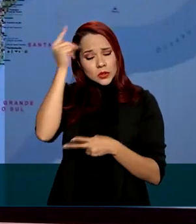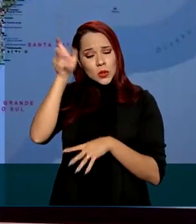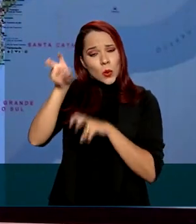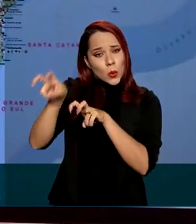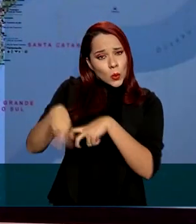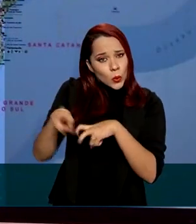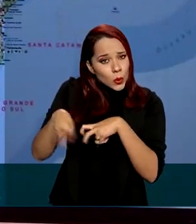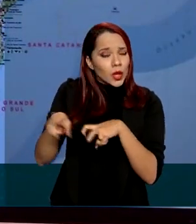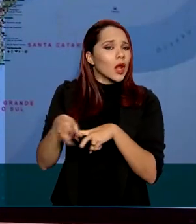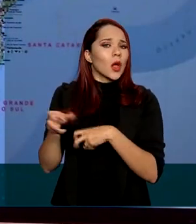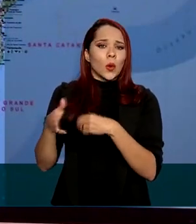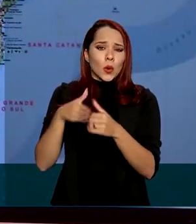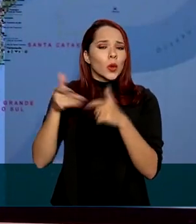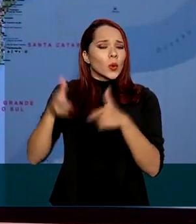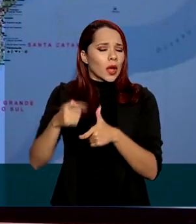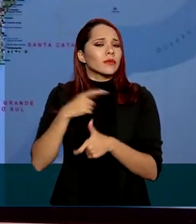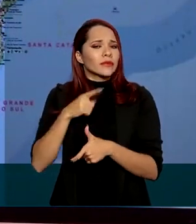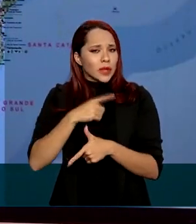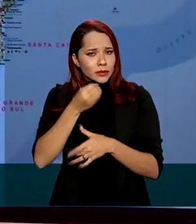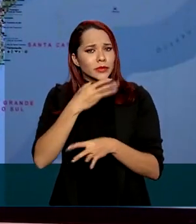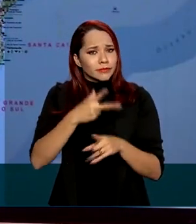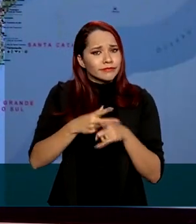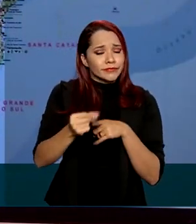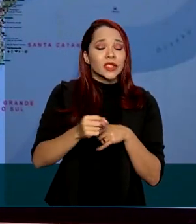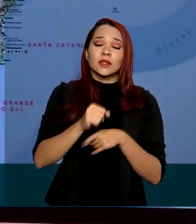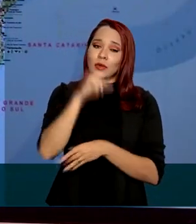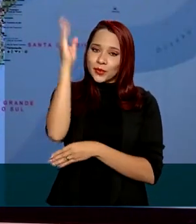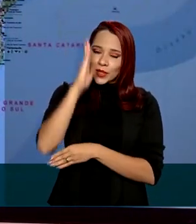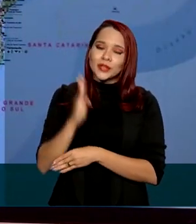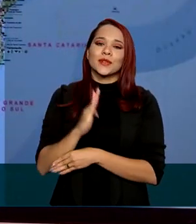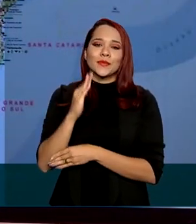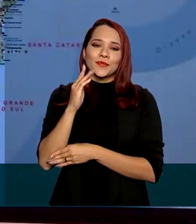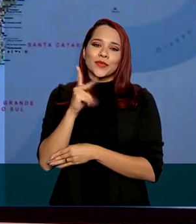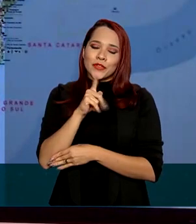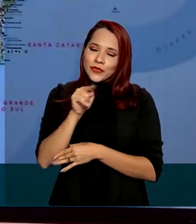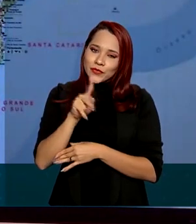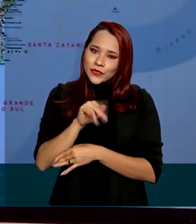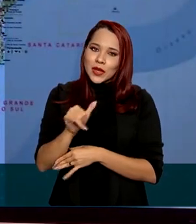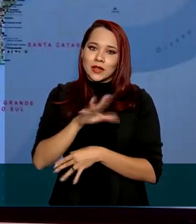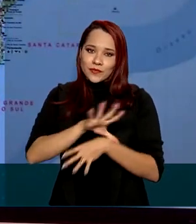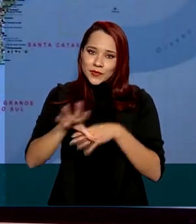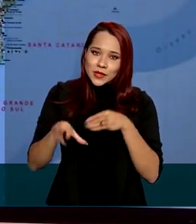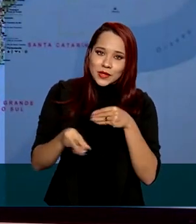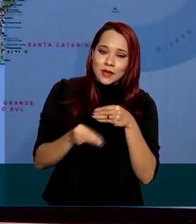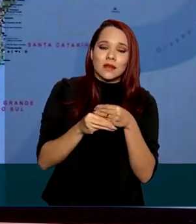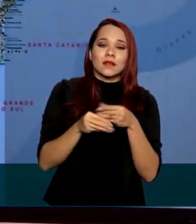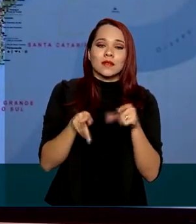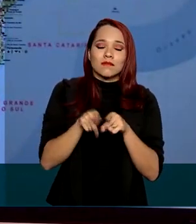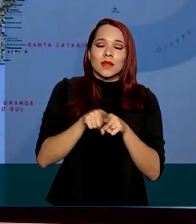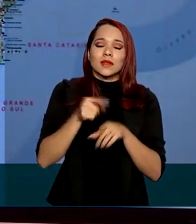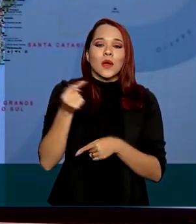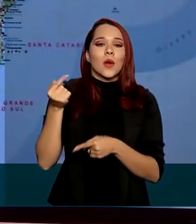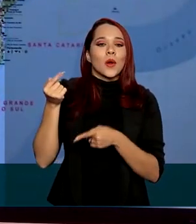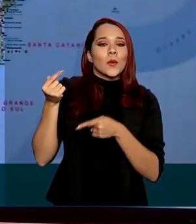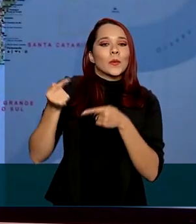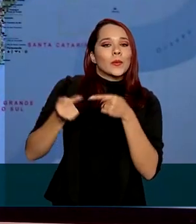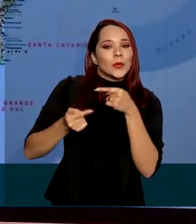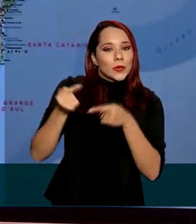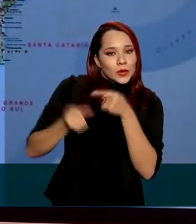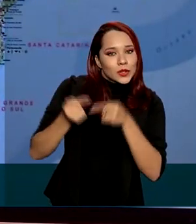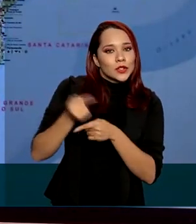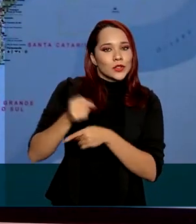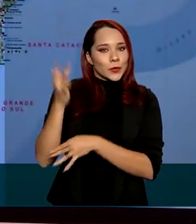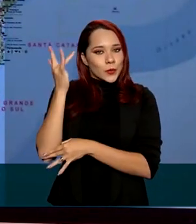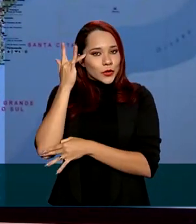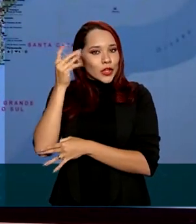tamanhos têm a ganhar e o Brasil, então, realmente se insere nessa política moderna de